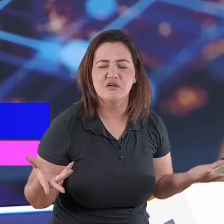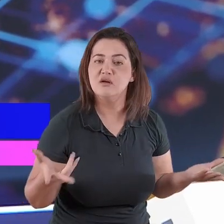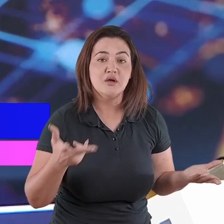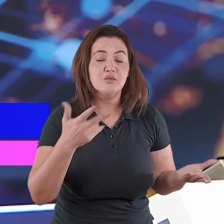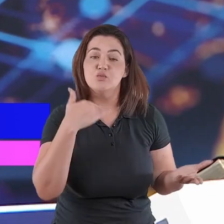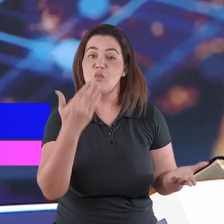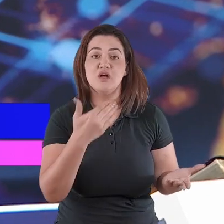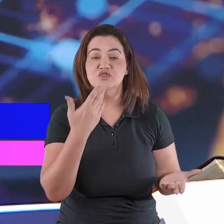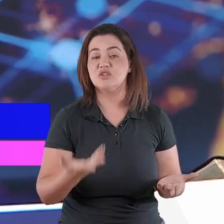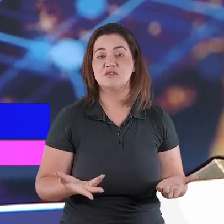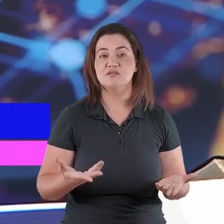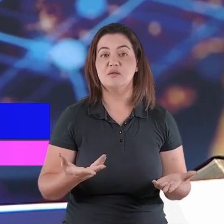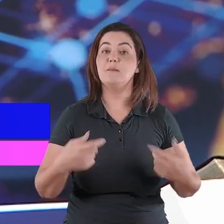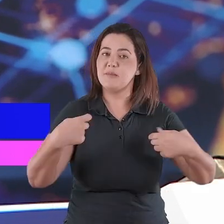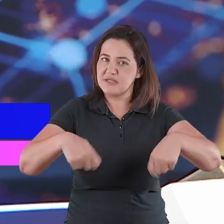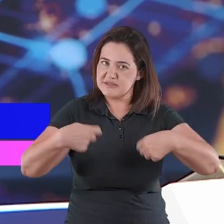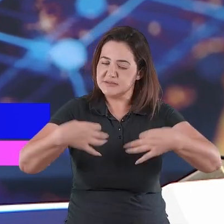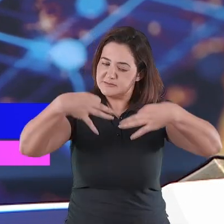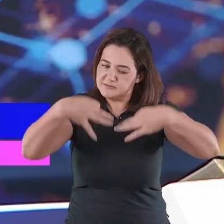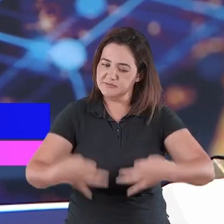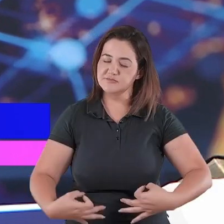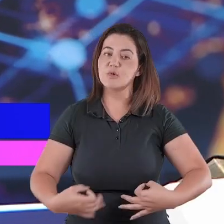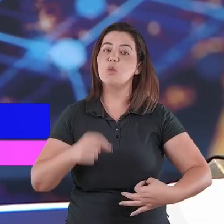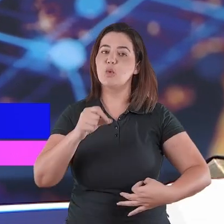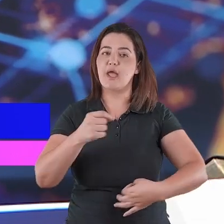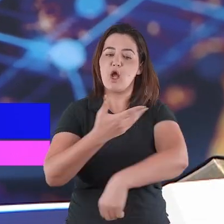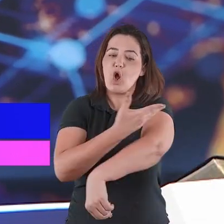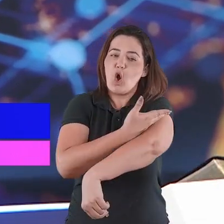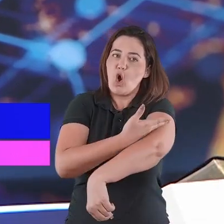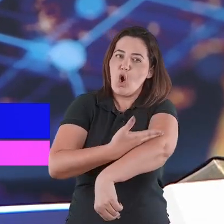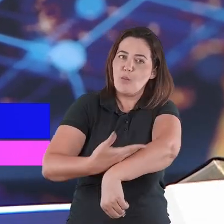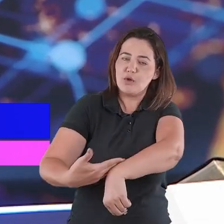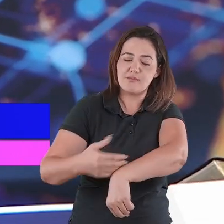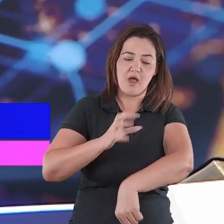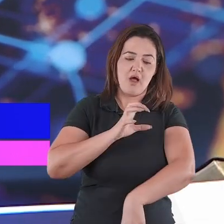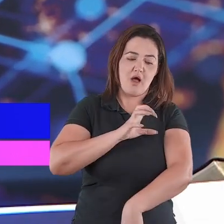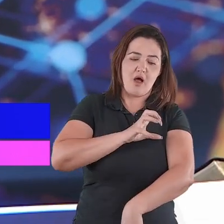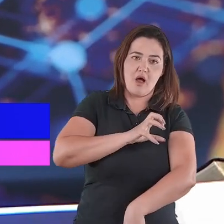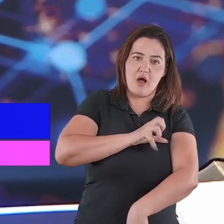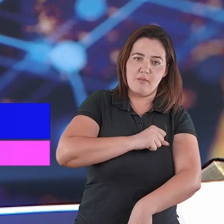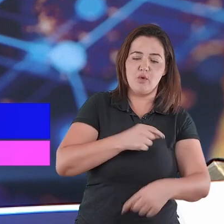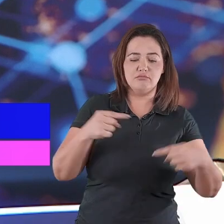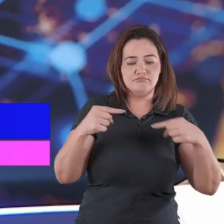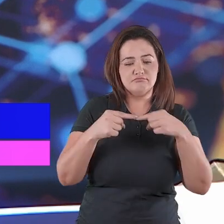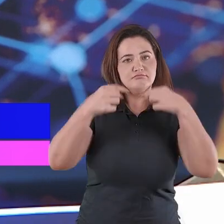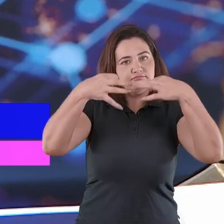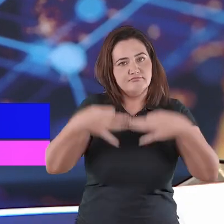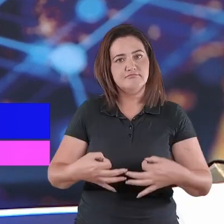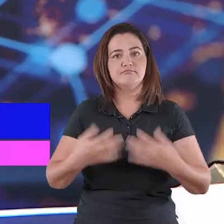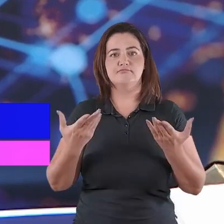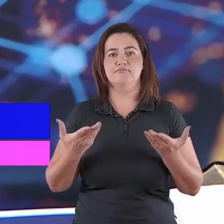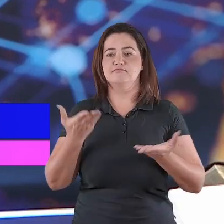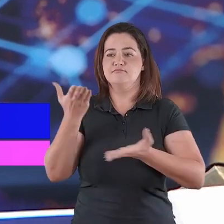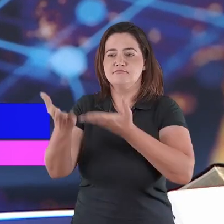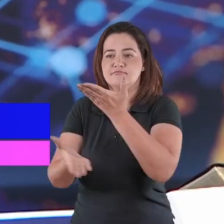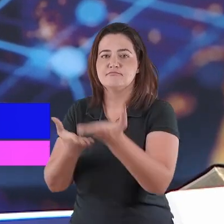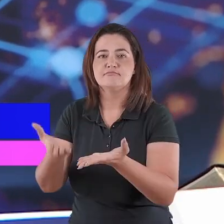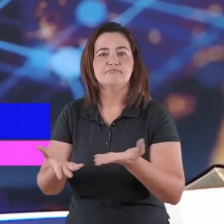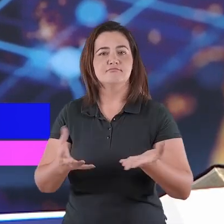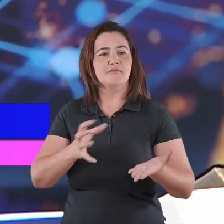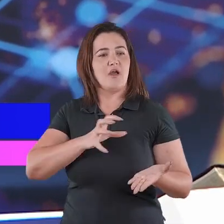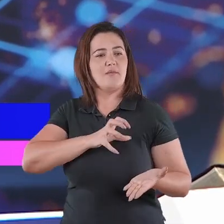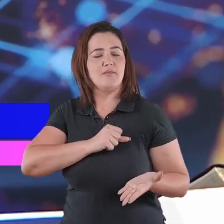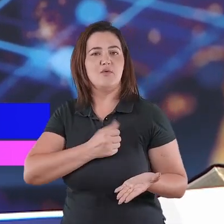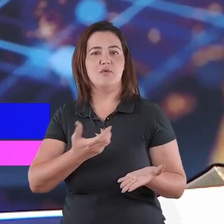como quem ama faz desse sentimento algo diferente do que é o amor. Pode ser dominação, possessão,